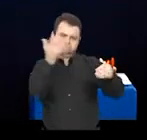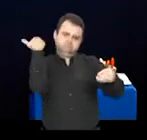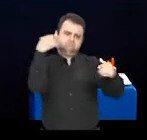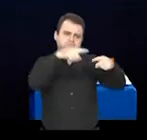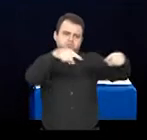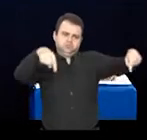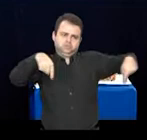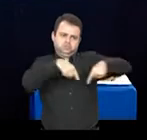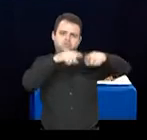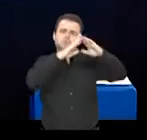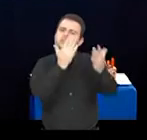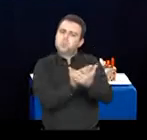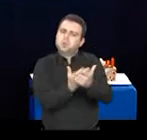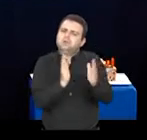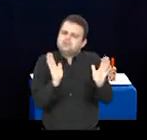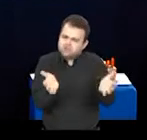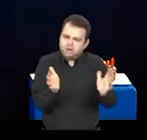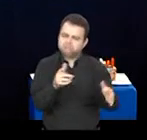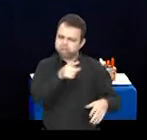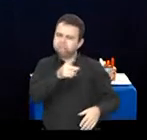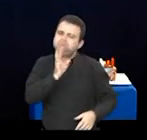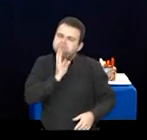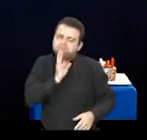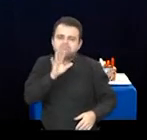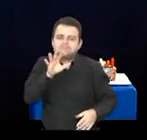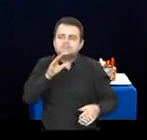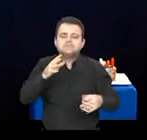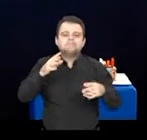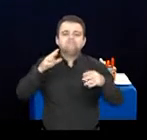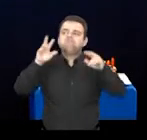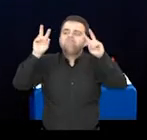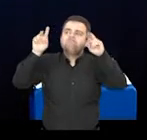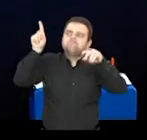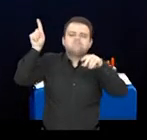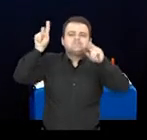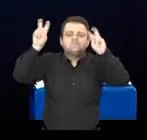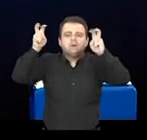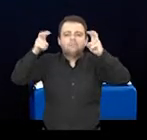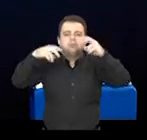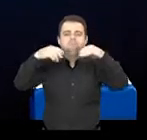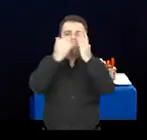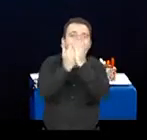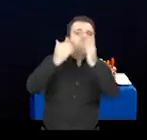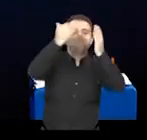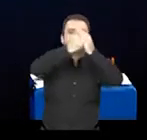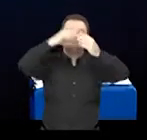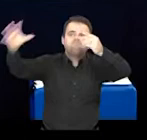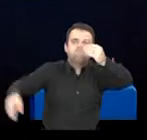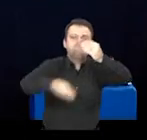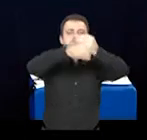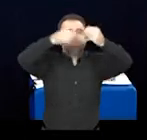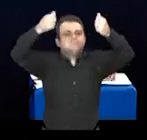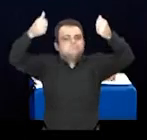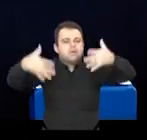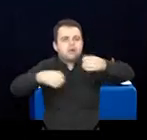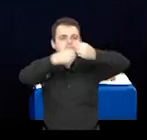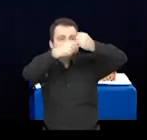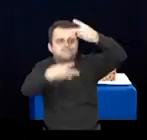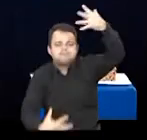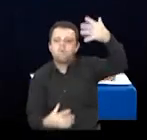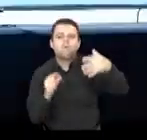arte na escola. Mas vamos ampliar um pouquinho o nosso conceito de releitura. O que quer dizer